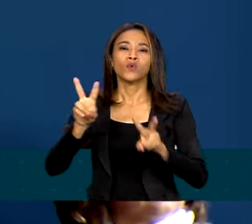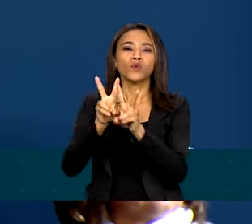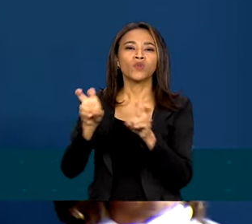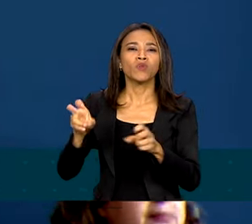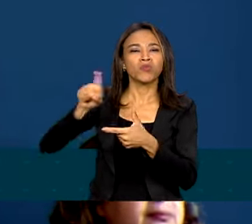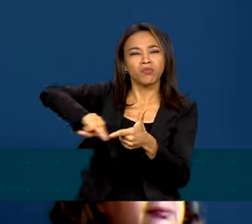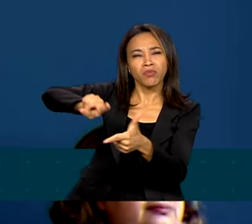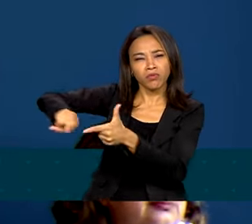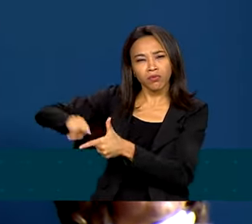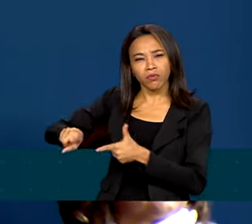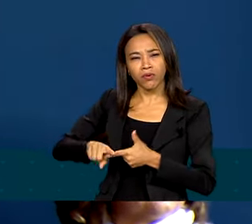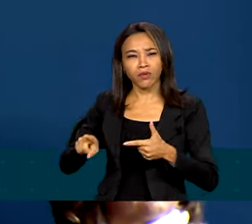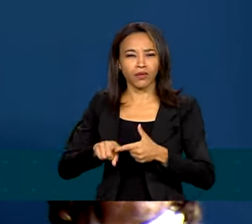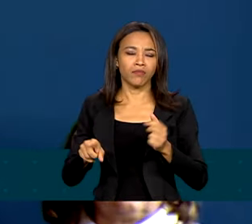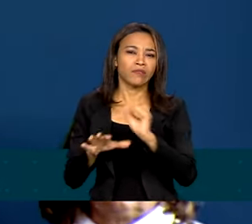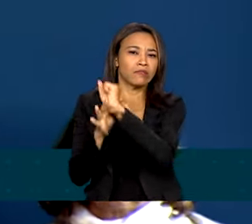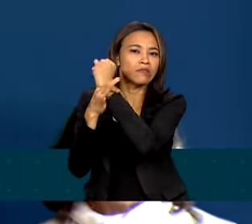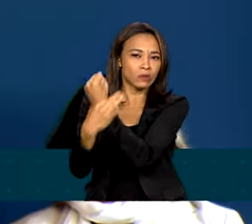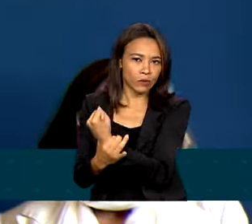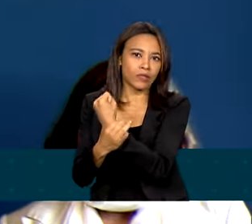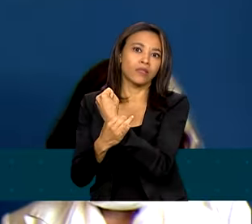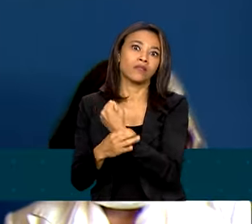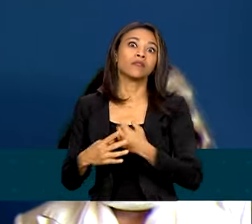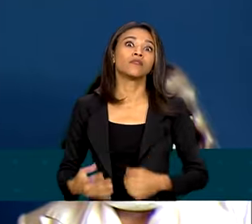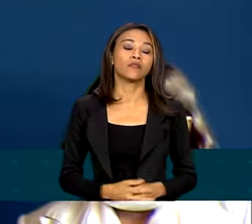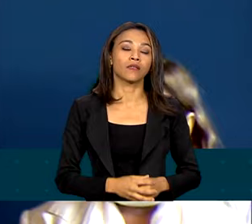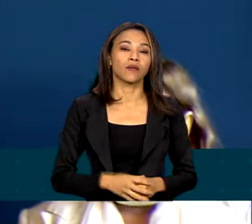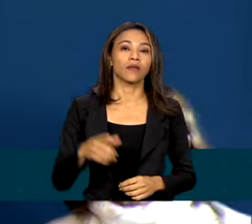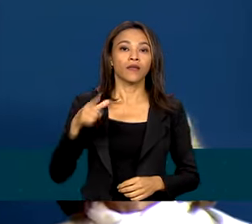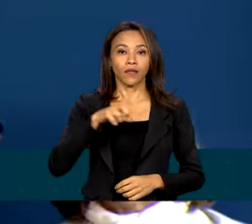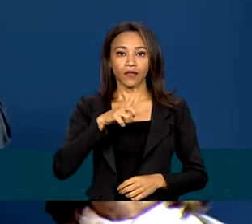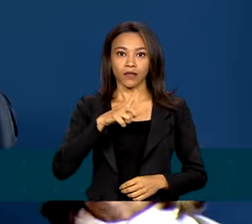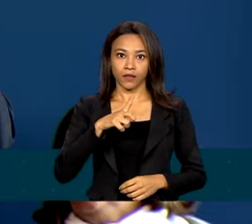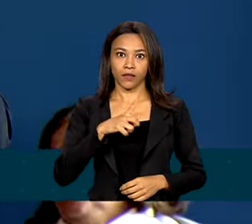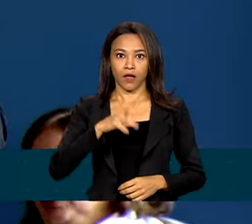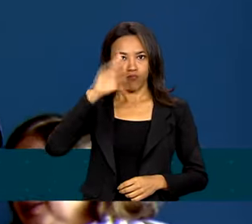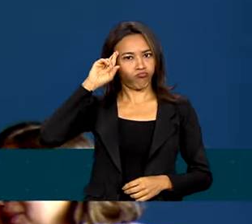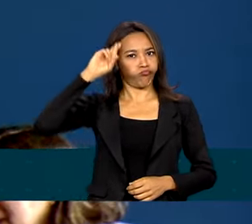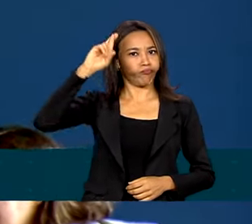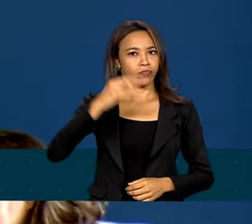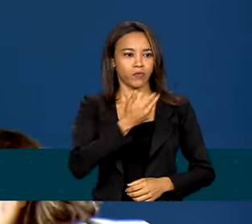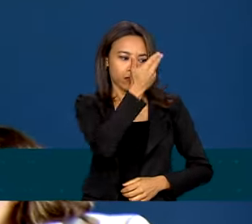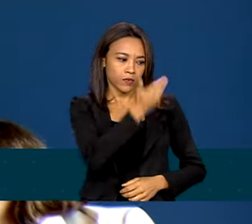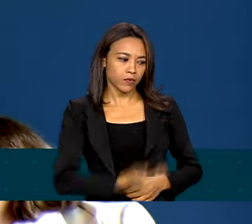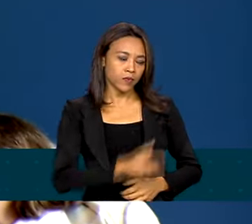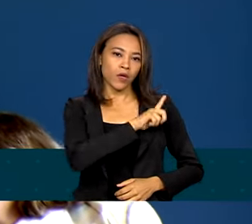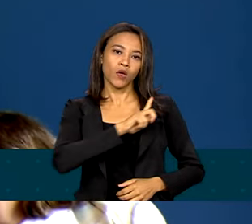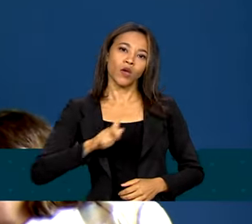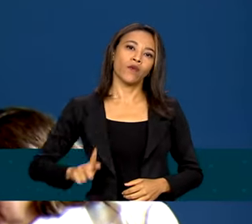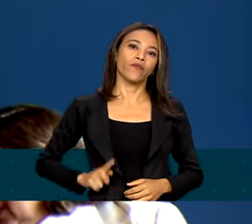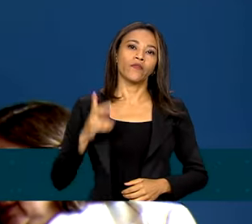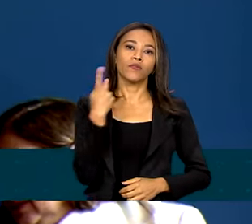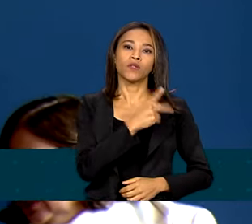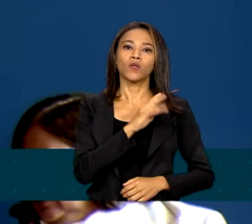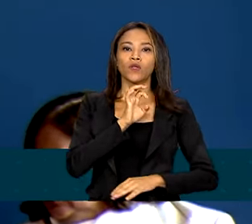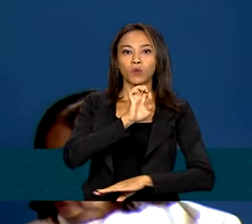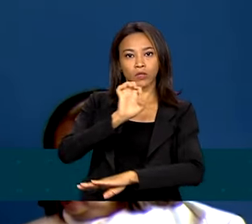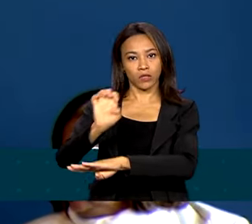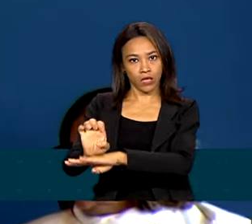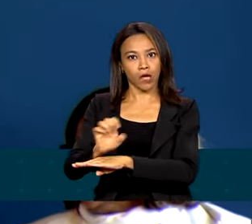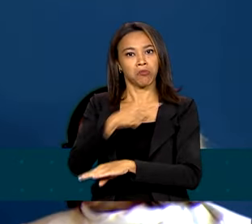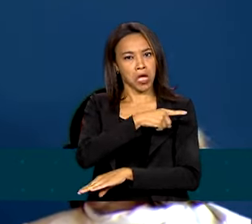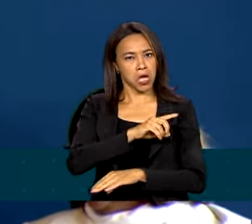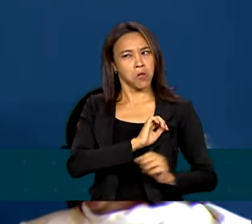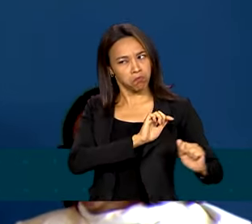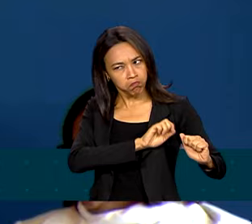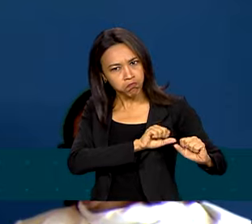desenvolve sob o comando da governadora Fátima Bezerra, que vem tendo muita firmeza no